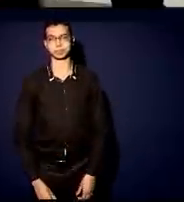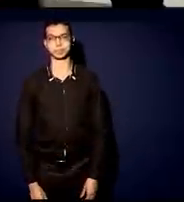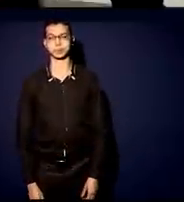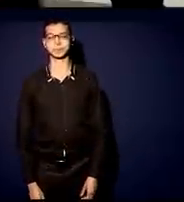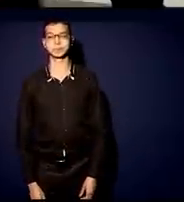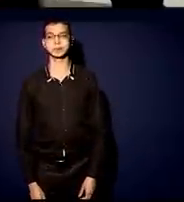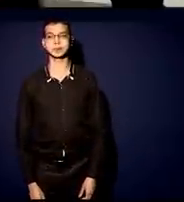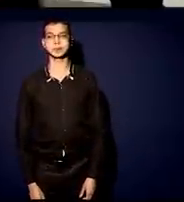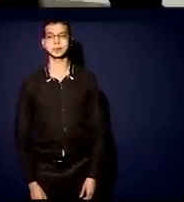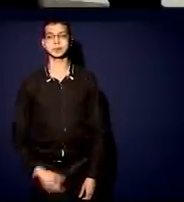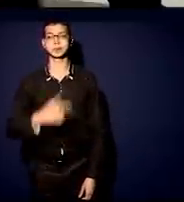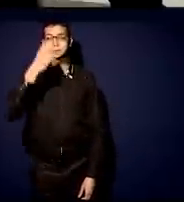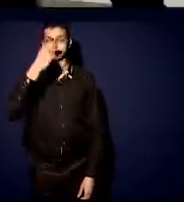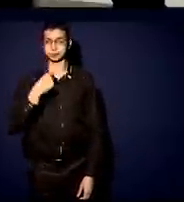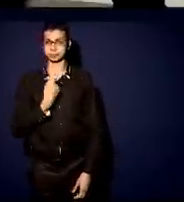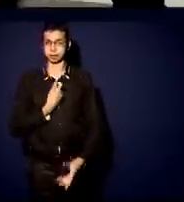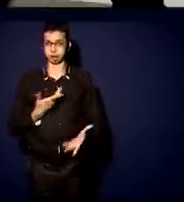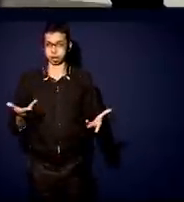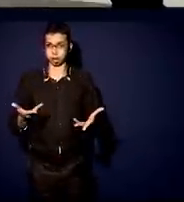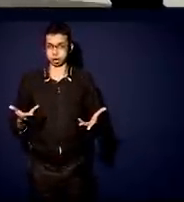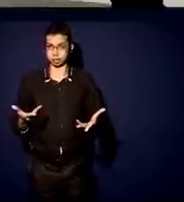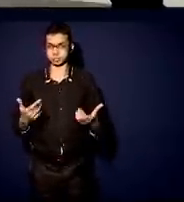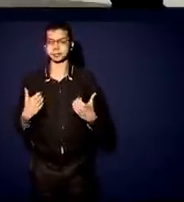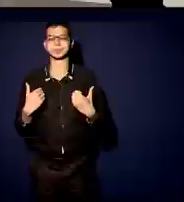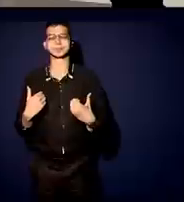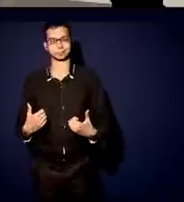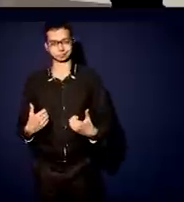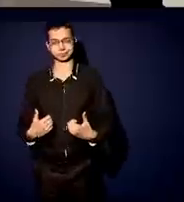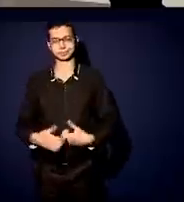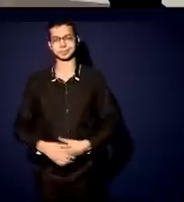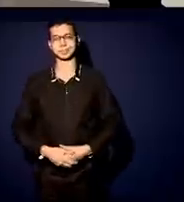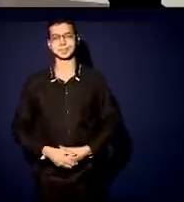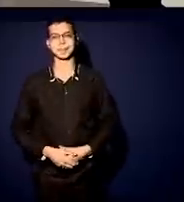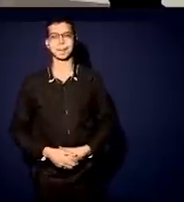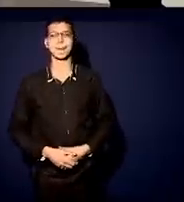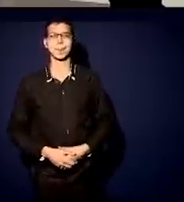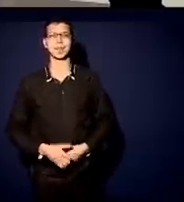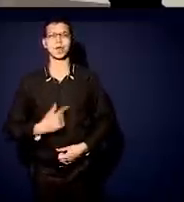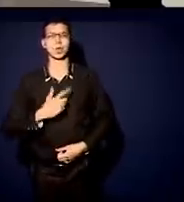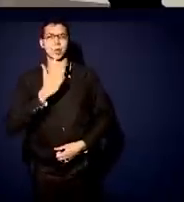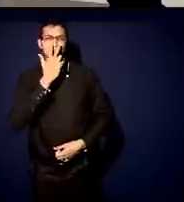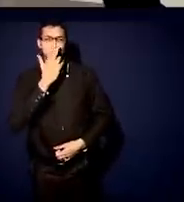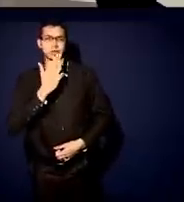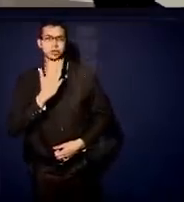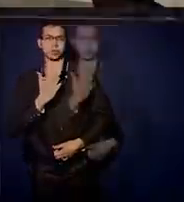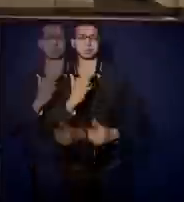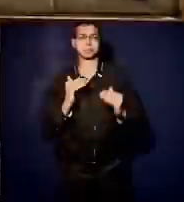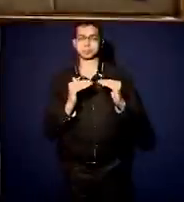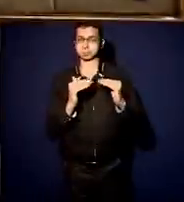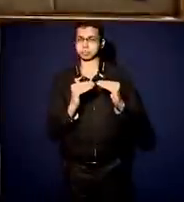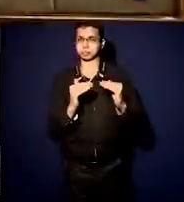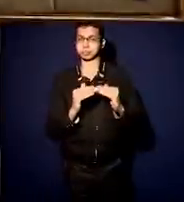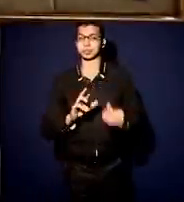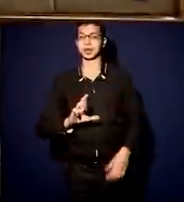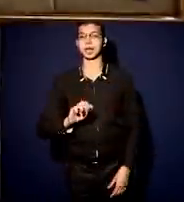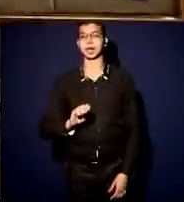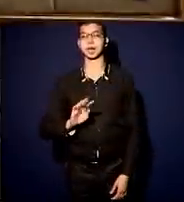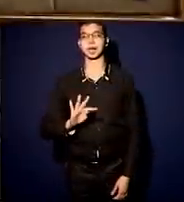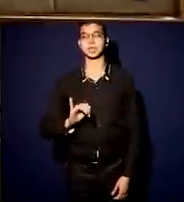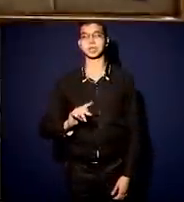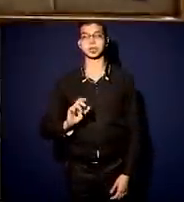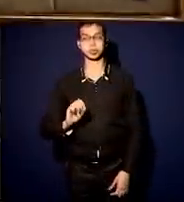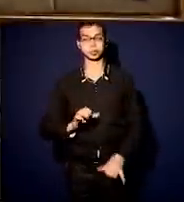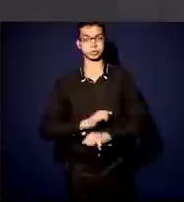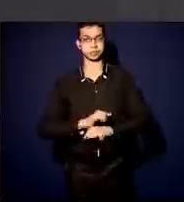Comigo agora? Com você. Está bem. Acho que, corroborando o foi falado aqui pelo Ratinho e pelo Tarcísio,